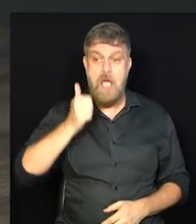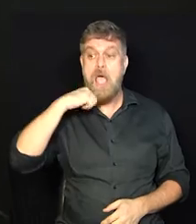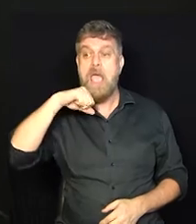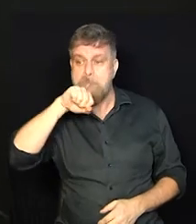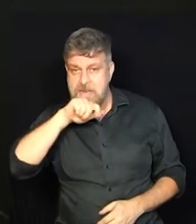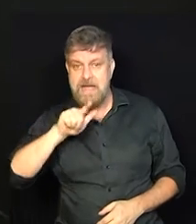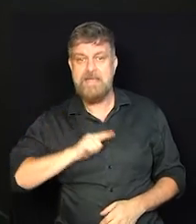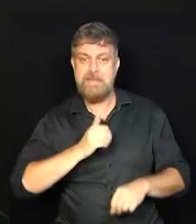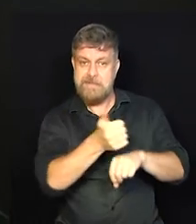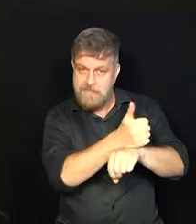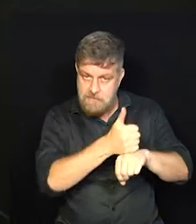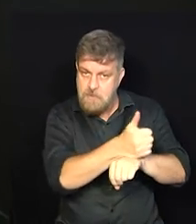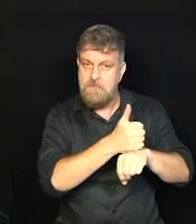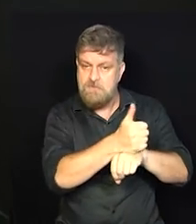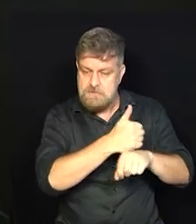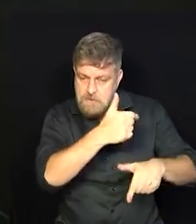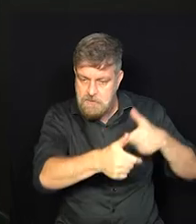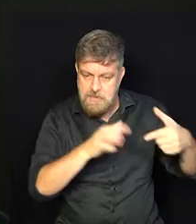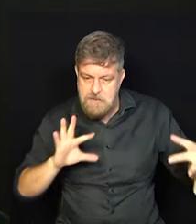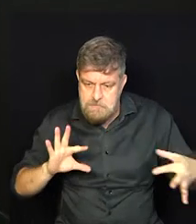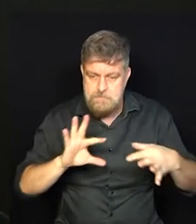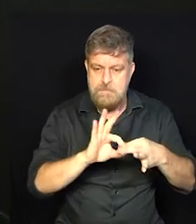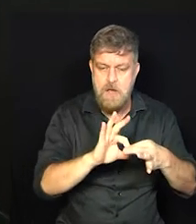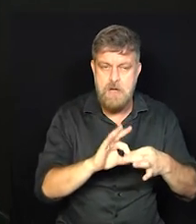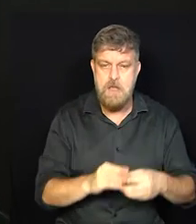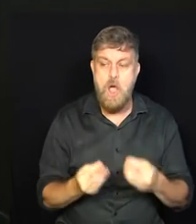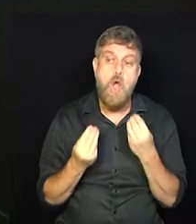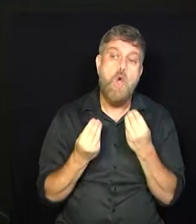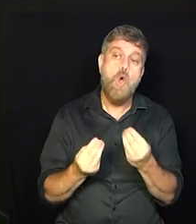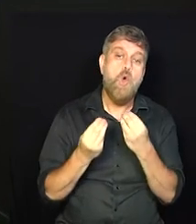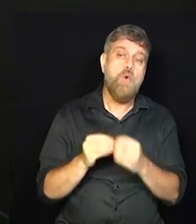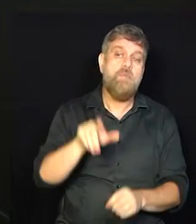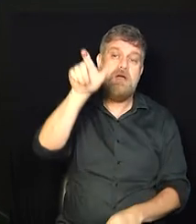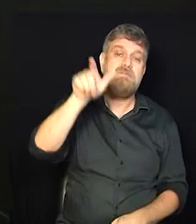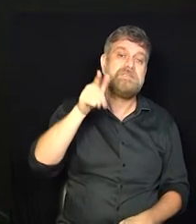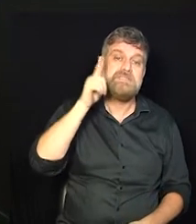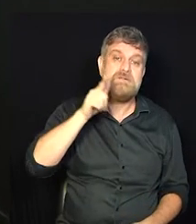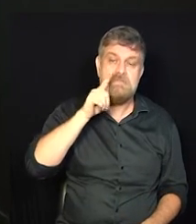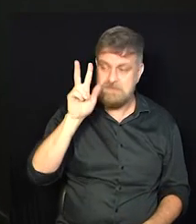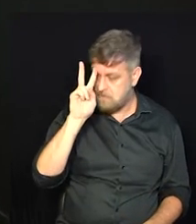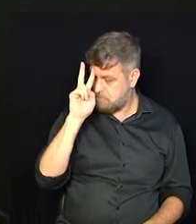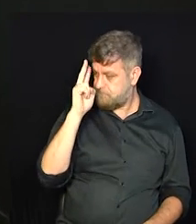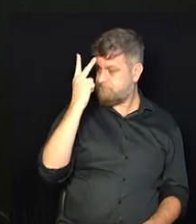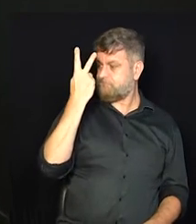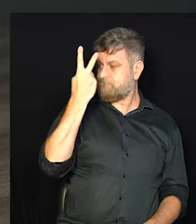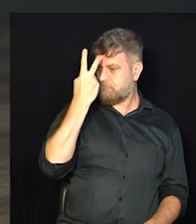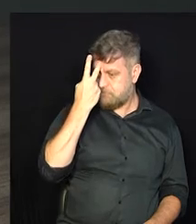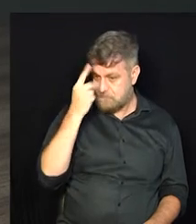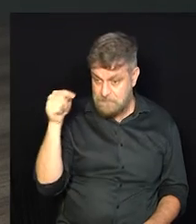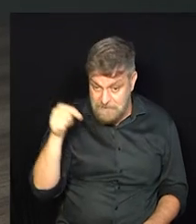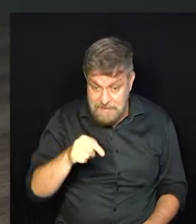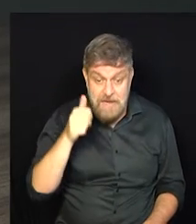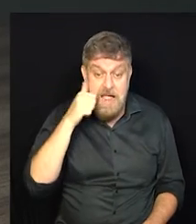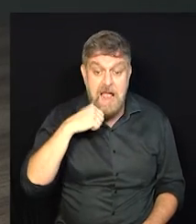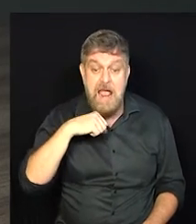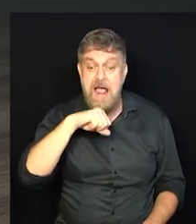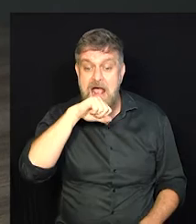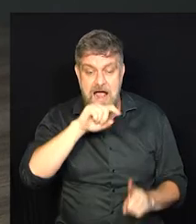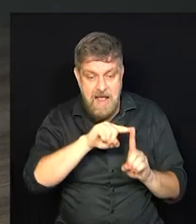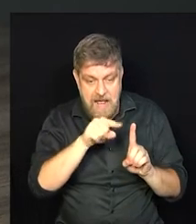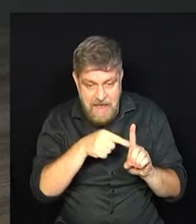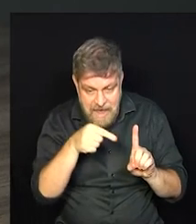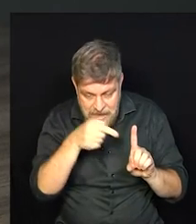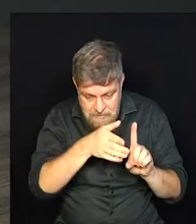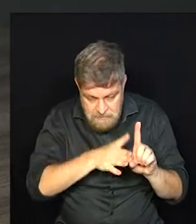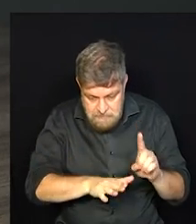mãe empreendedora. Como vocês conseguem mudar essa chavinha para que ela entenda esse